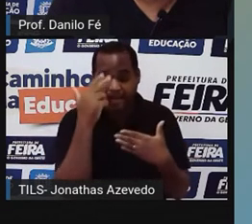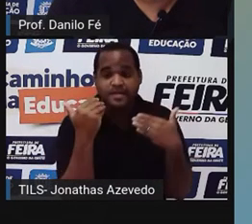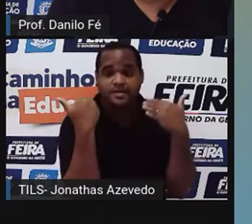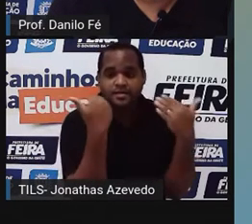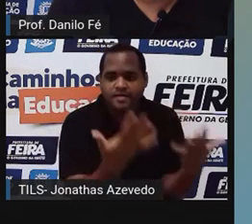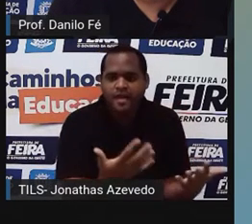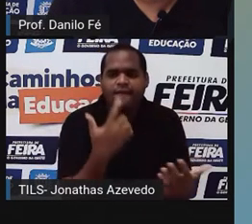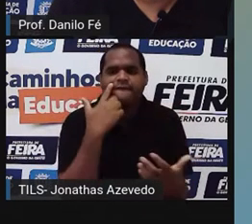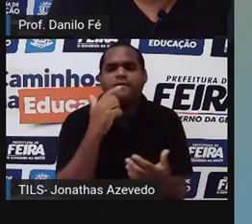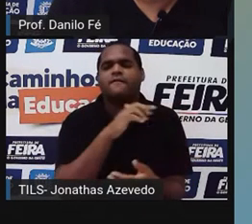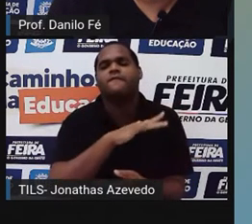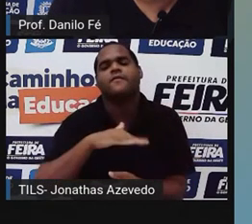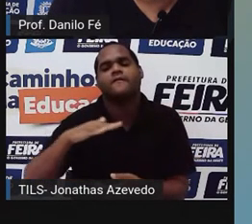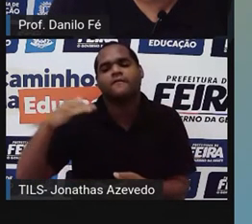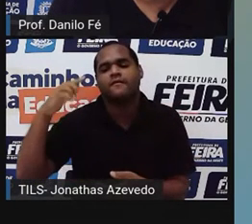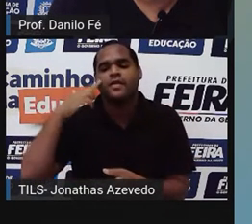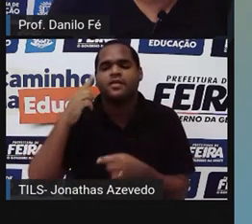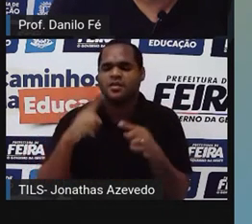nível de